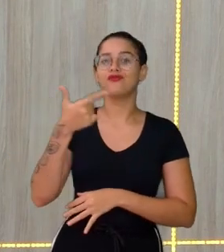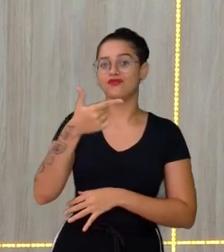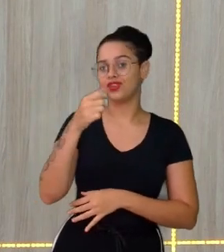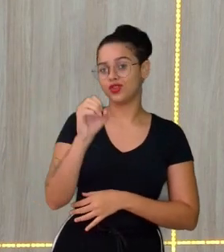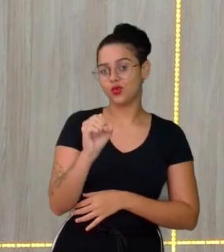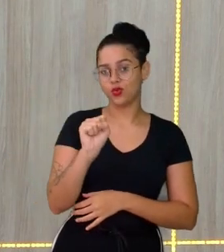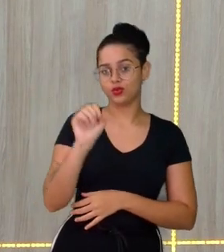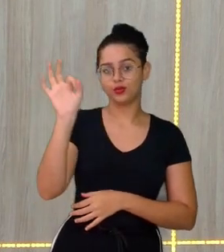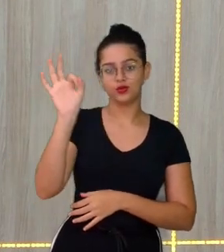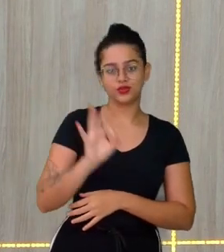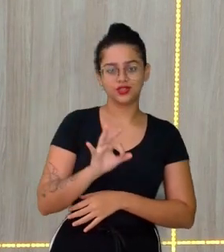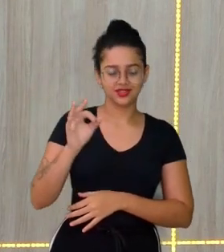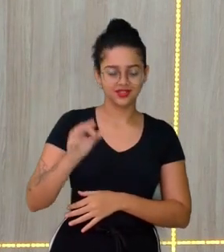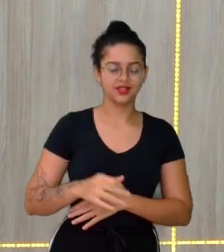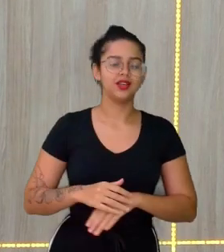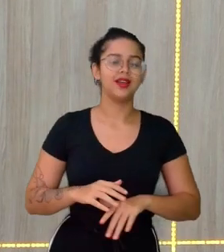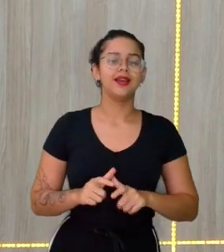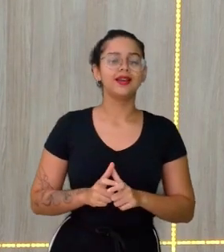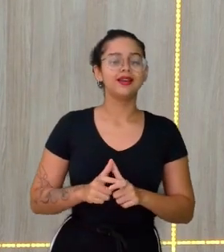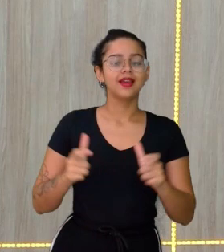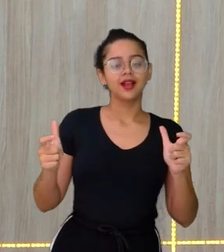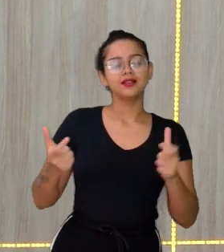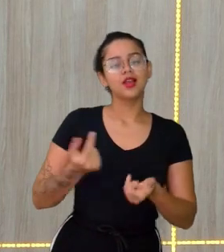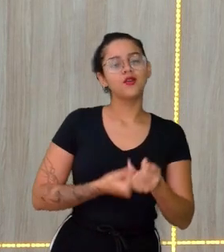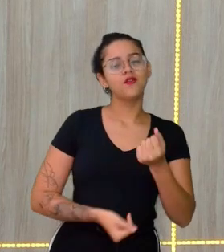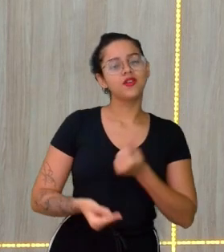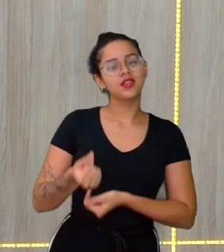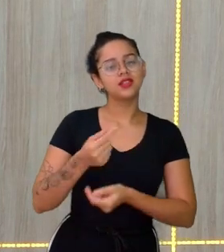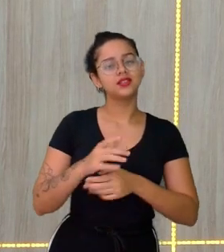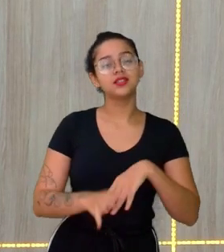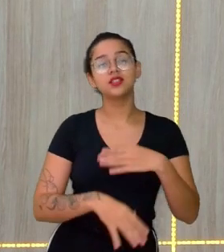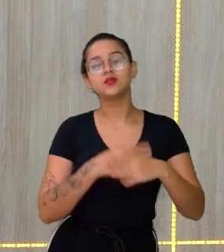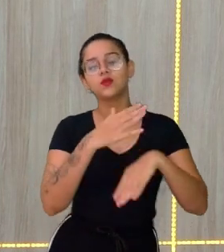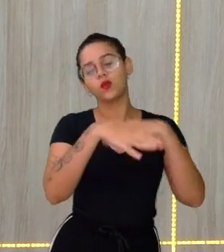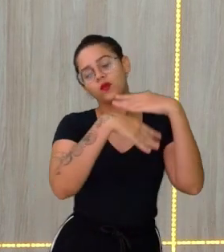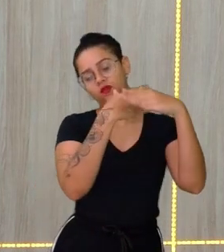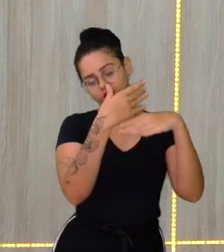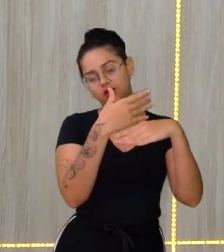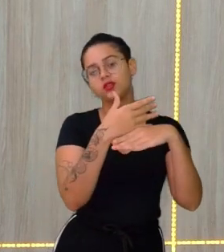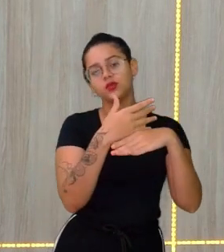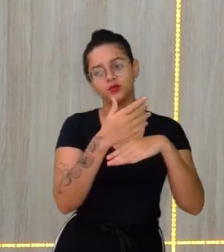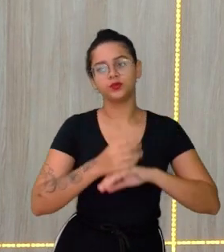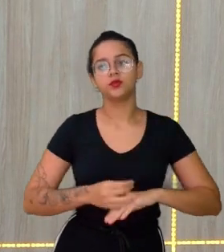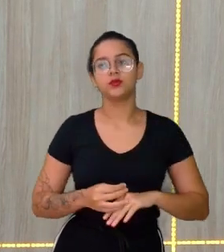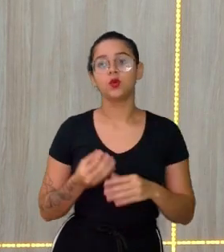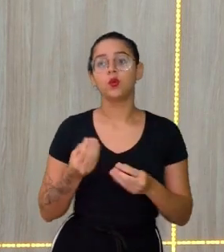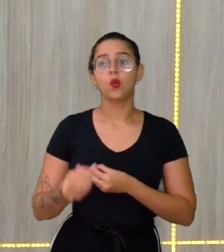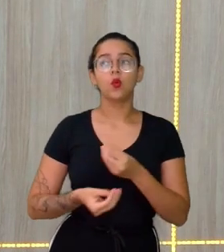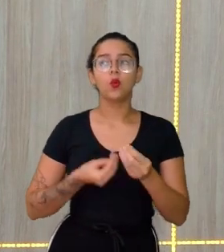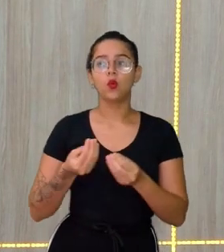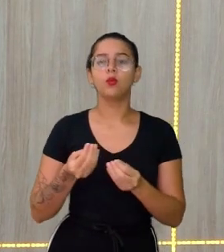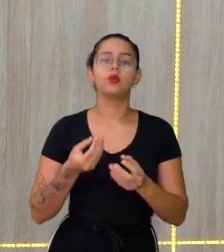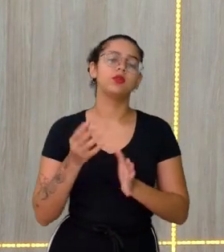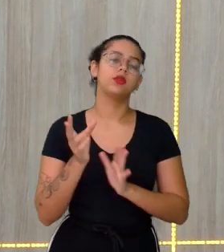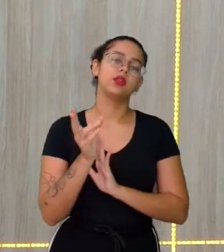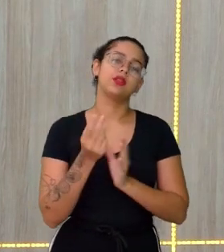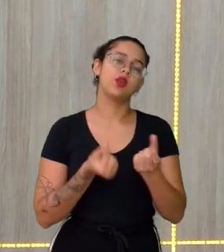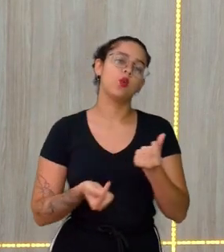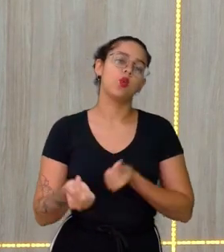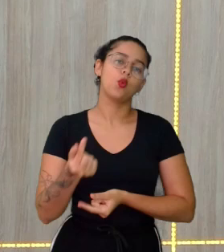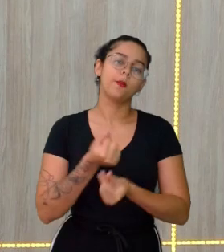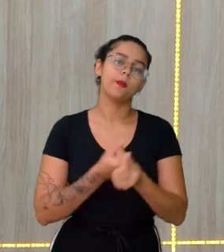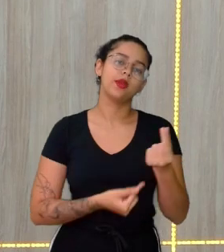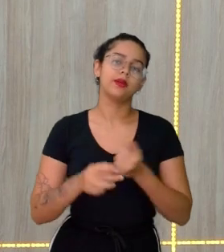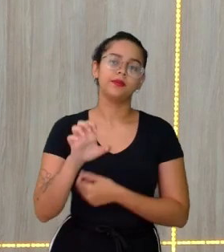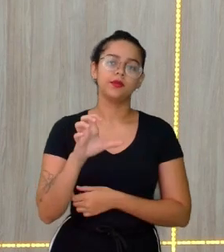Financeiramente O quanto Aquela cidade Está se desenvolvendo Através Da Economia